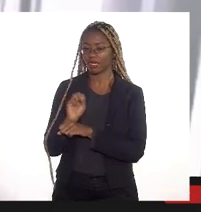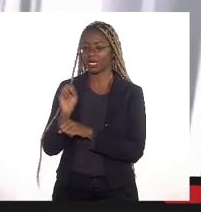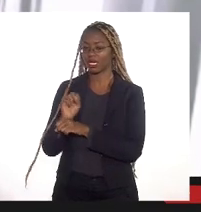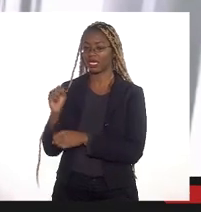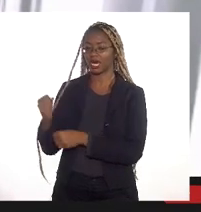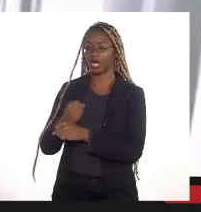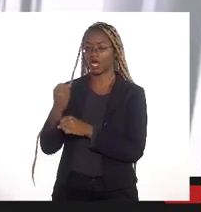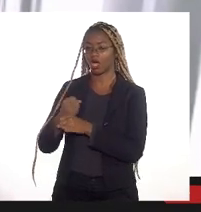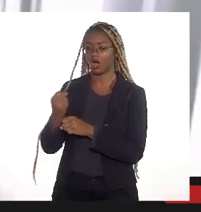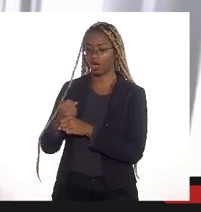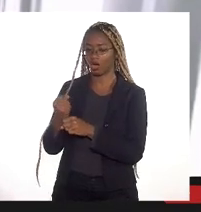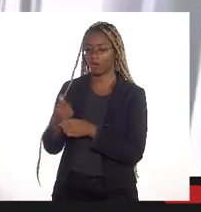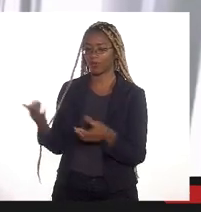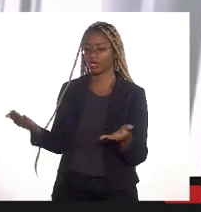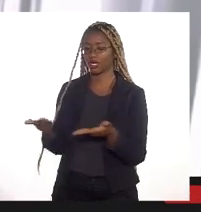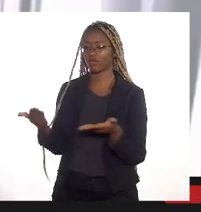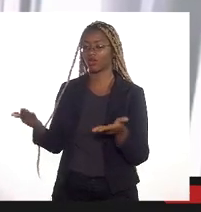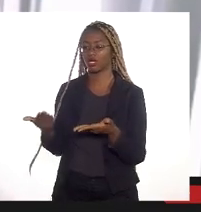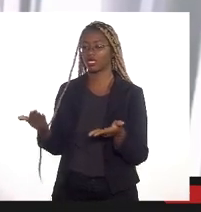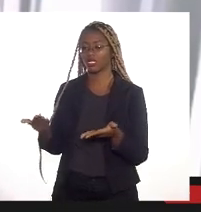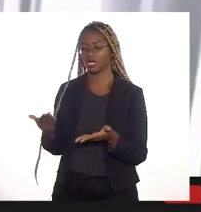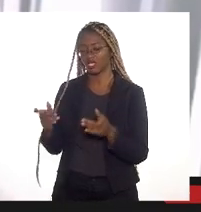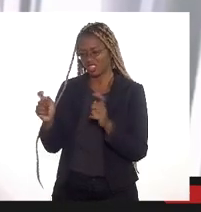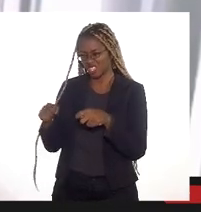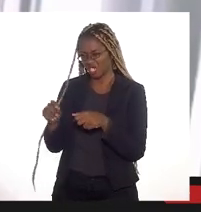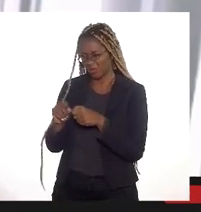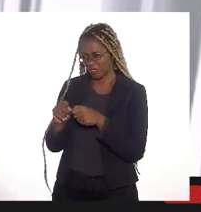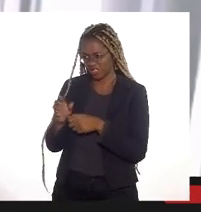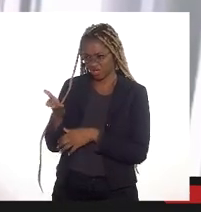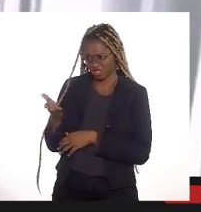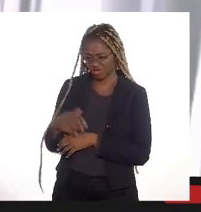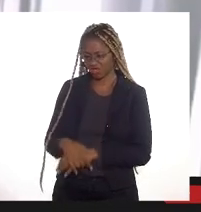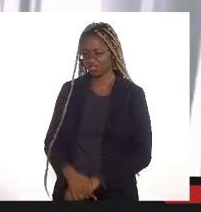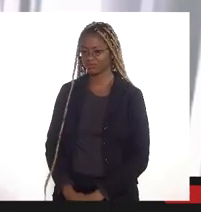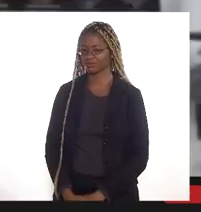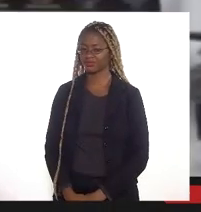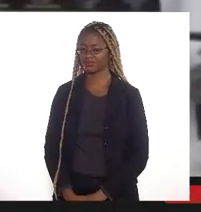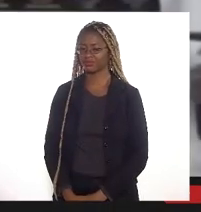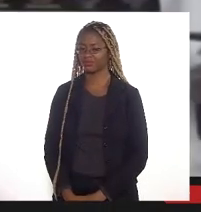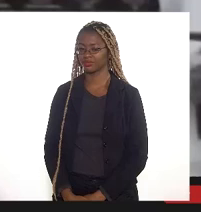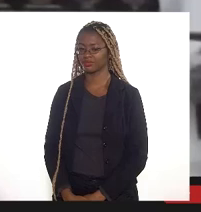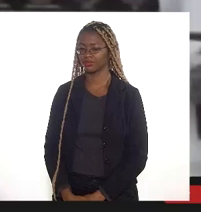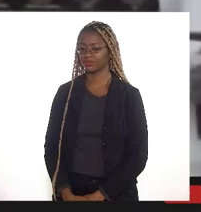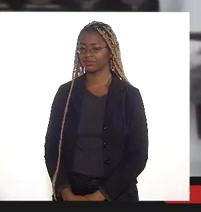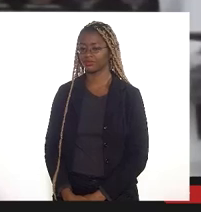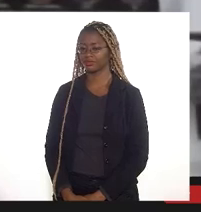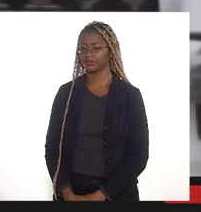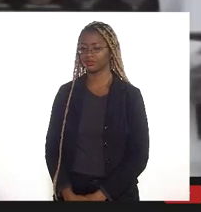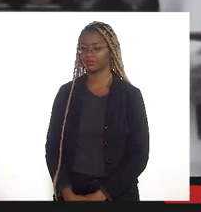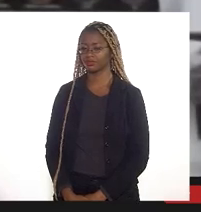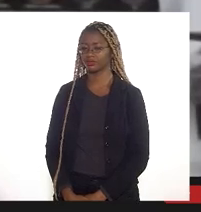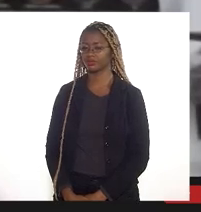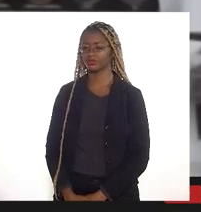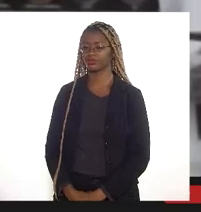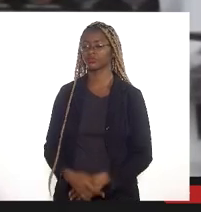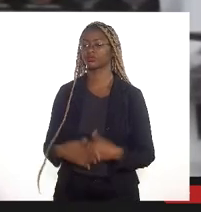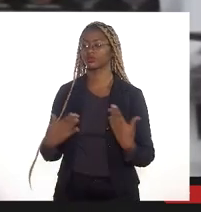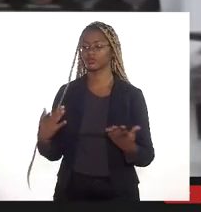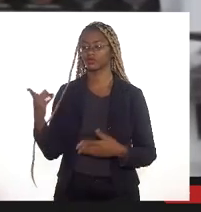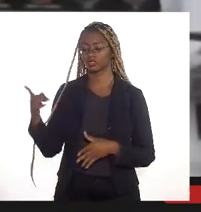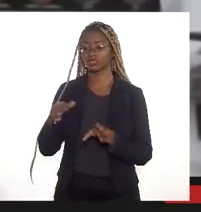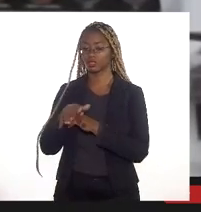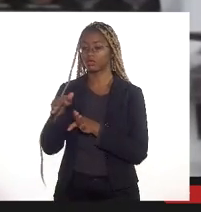andamento nesse momento no campo do bom a prefeitura considera essa possibilidade essa também faz parte da